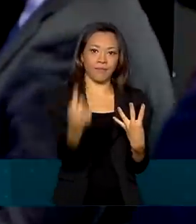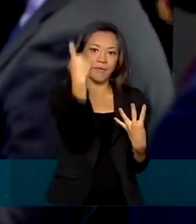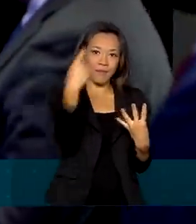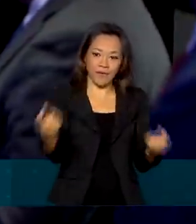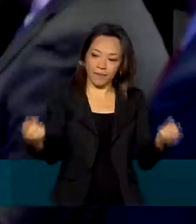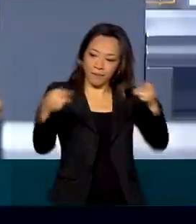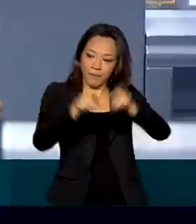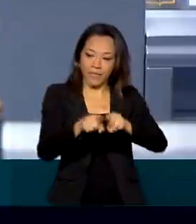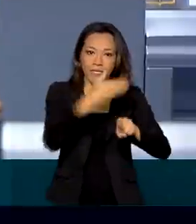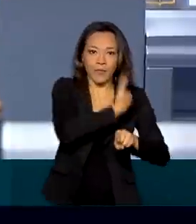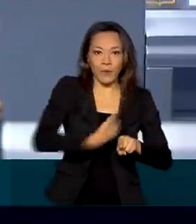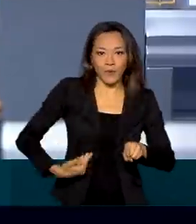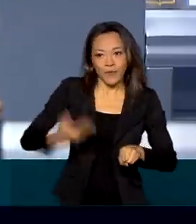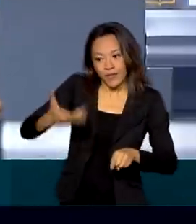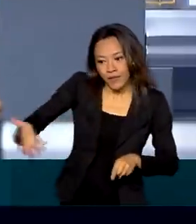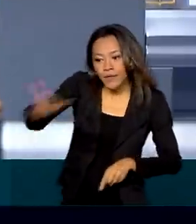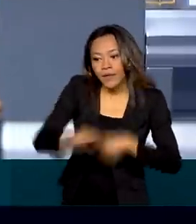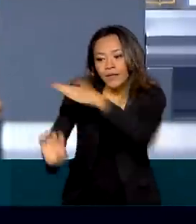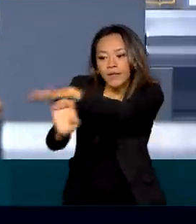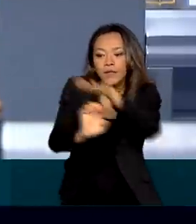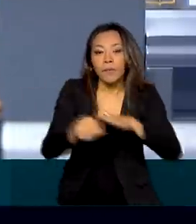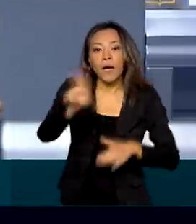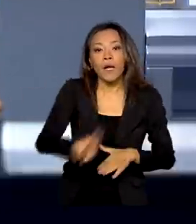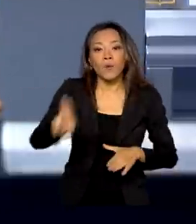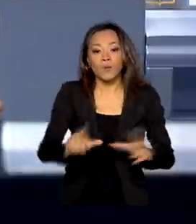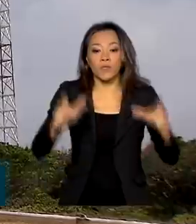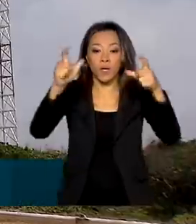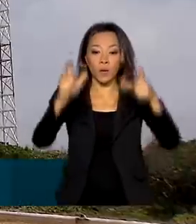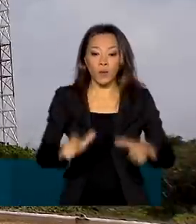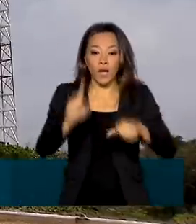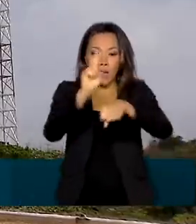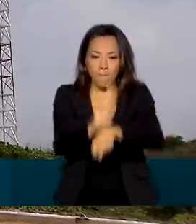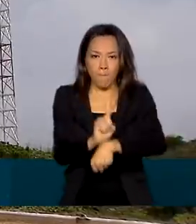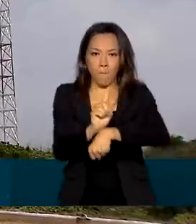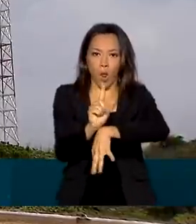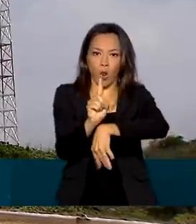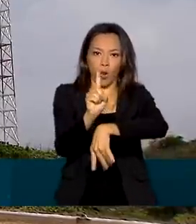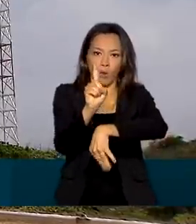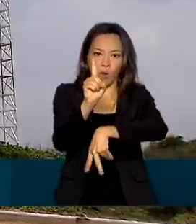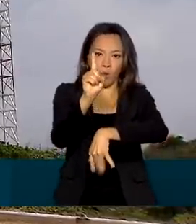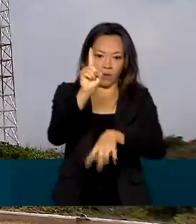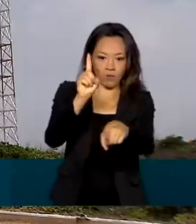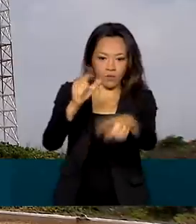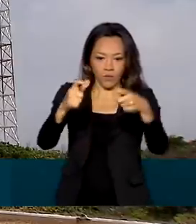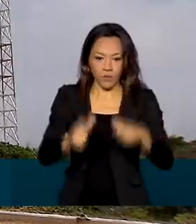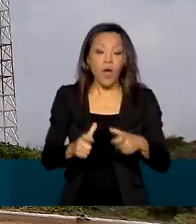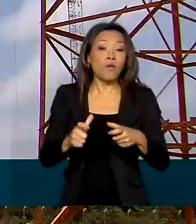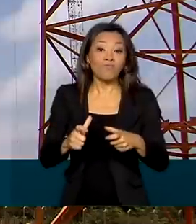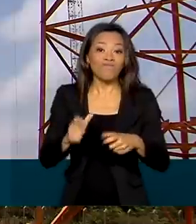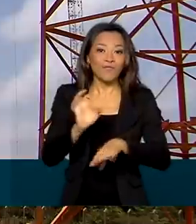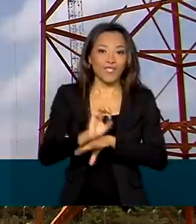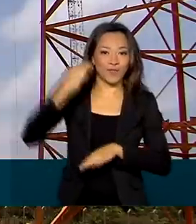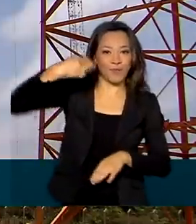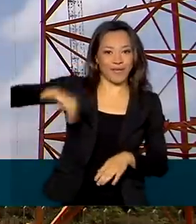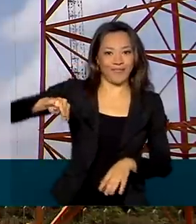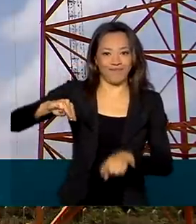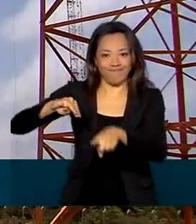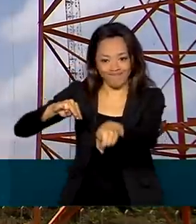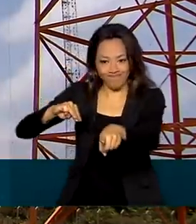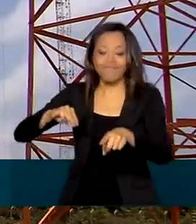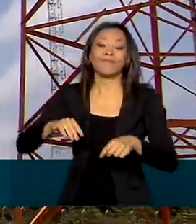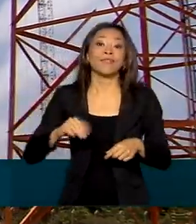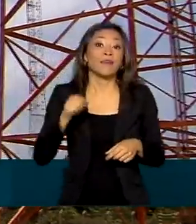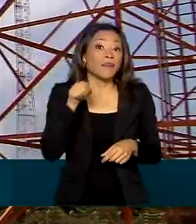público-privada para uso das instalações da base de lançamentos de Alcântara, no Maranhão. Uma das